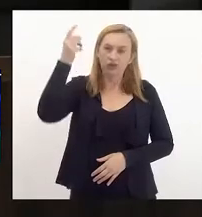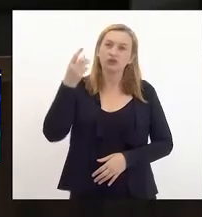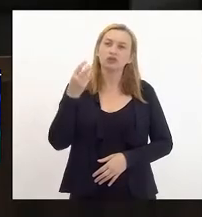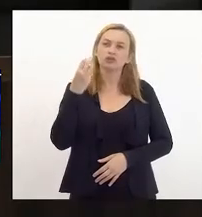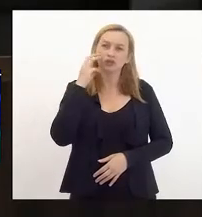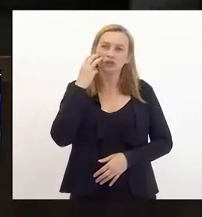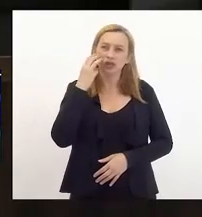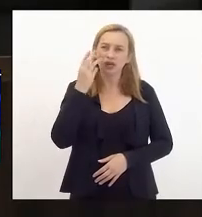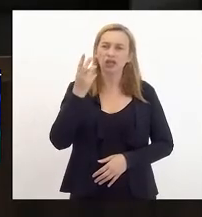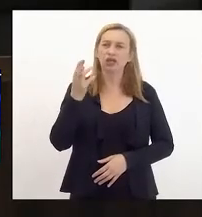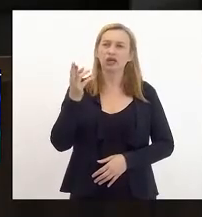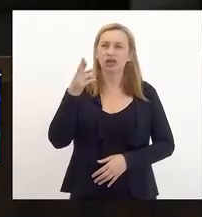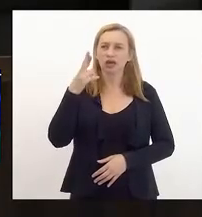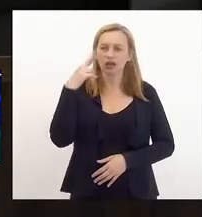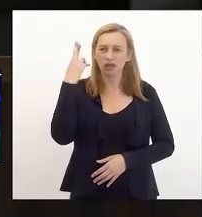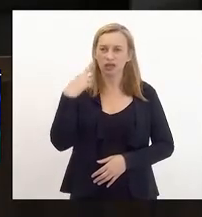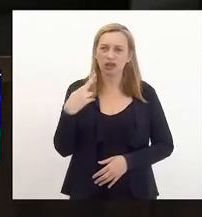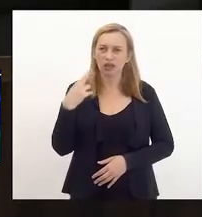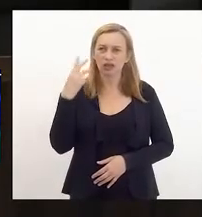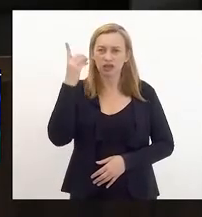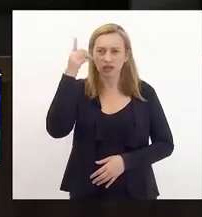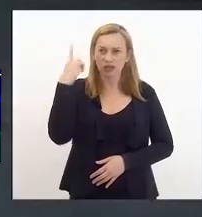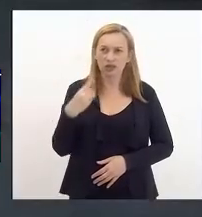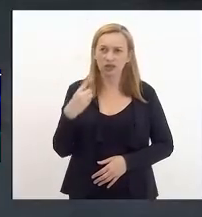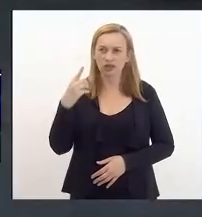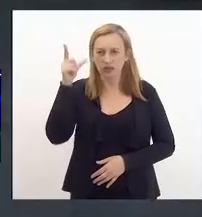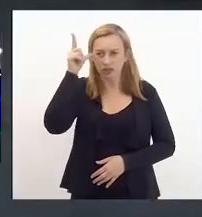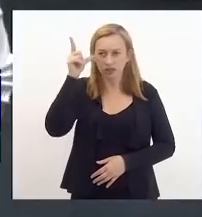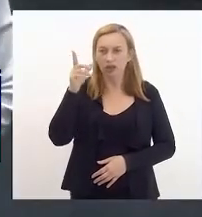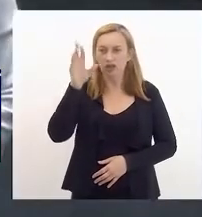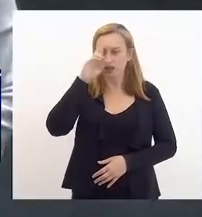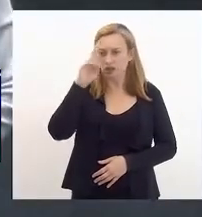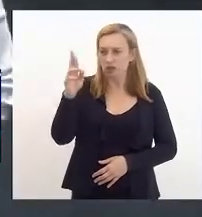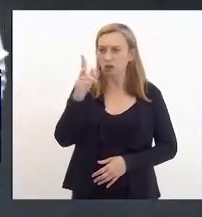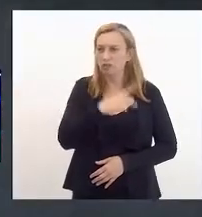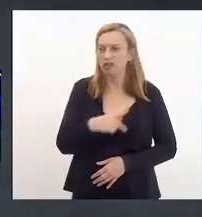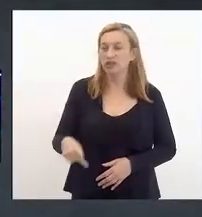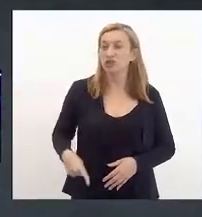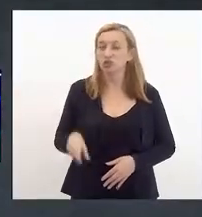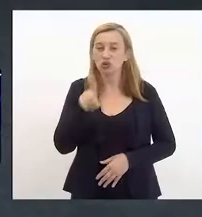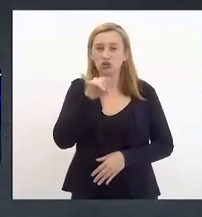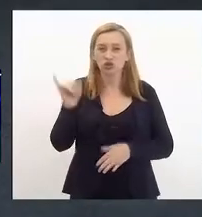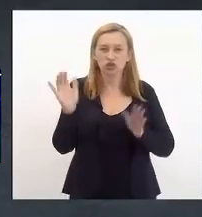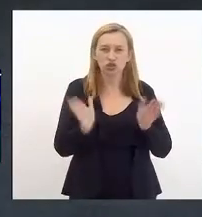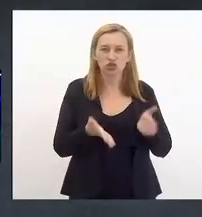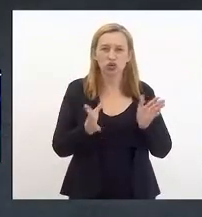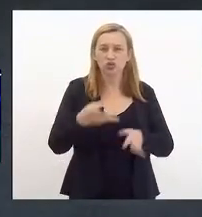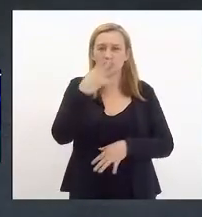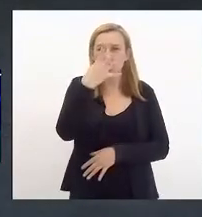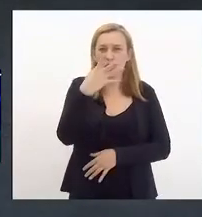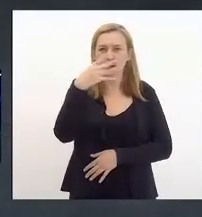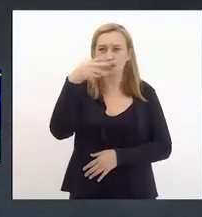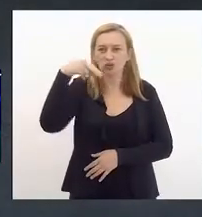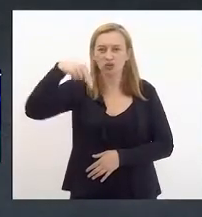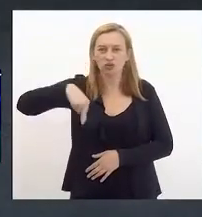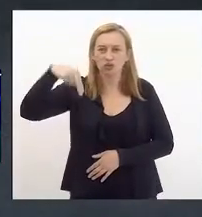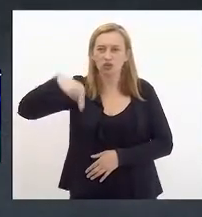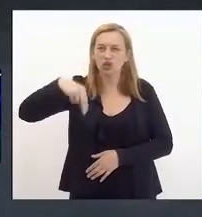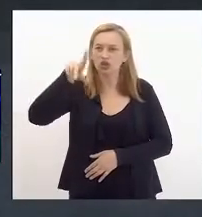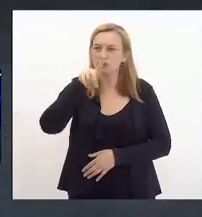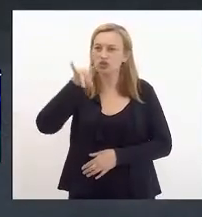ordem, senhor presidente. Deputada Renata. Senhor presidente, o dia de hoje, 4 de novembro, é o Dia